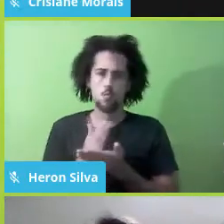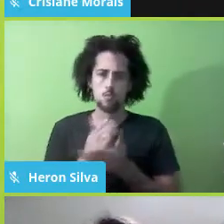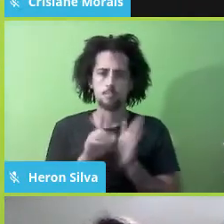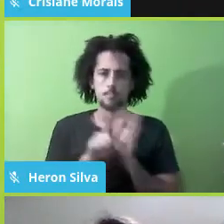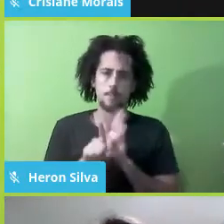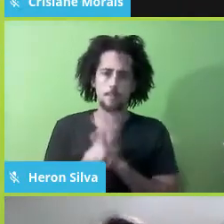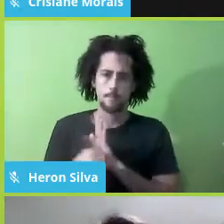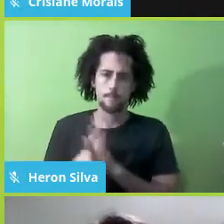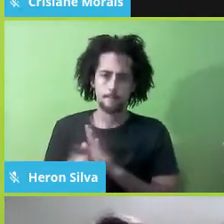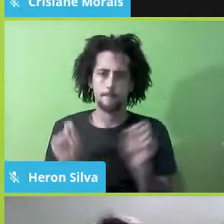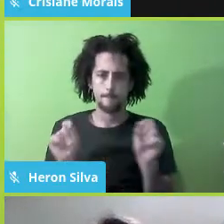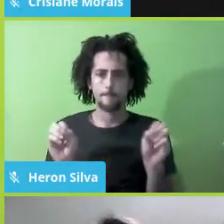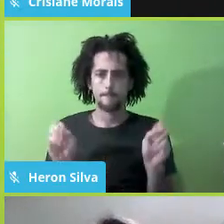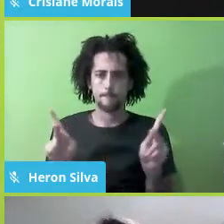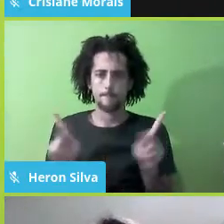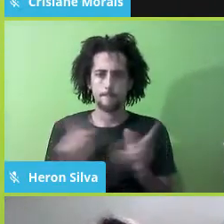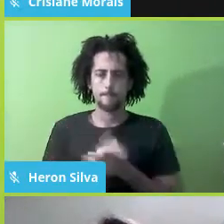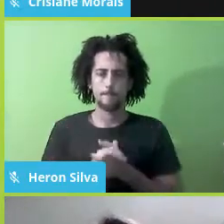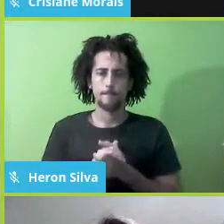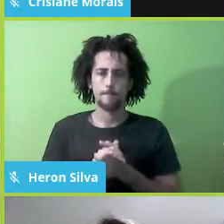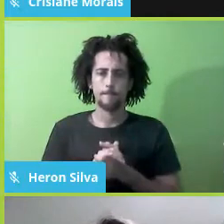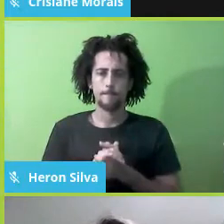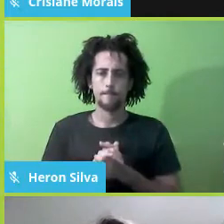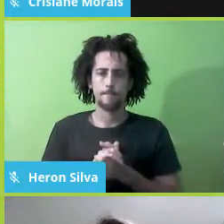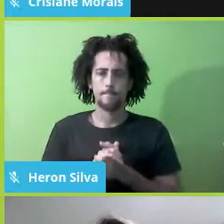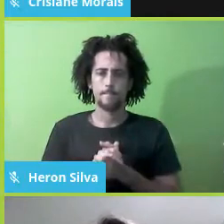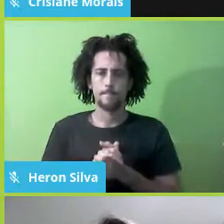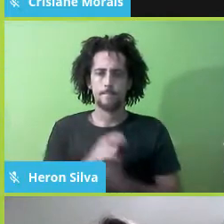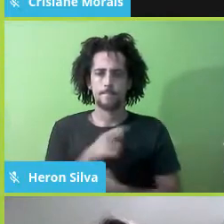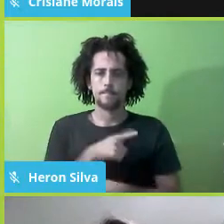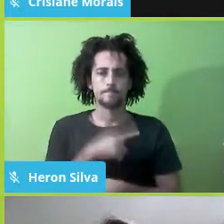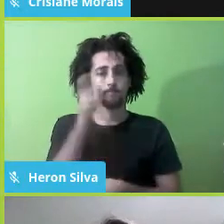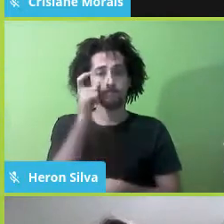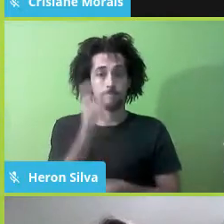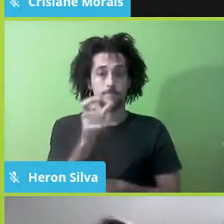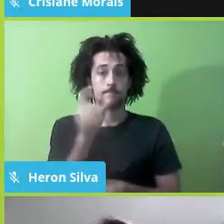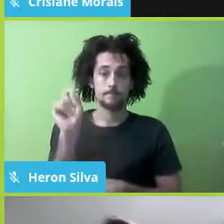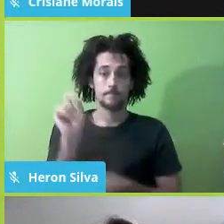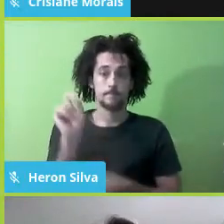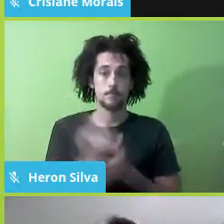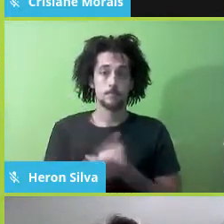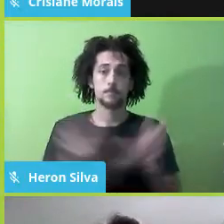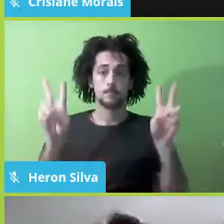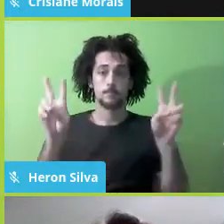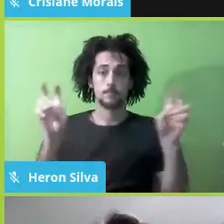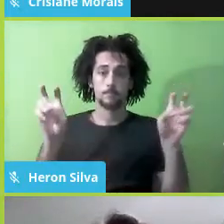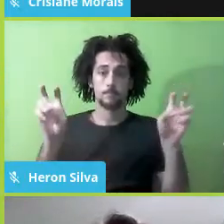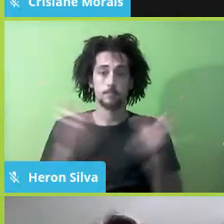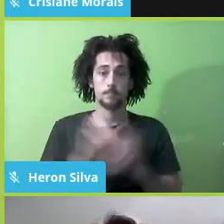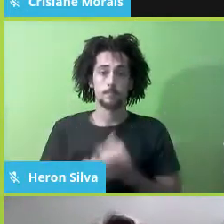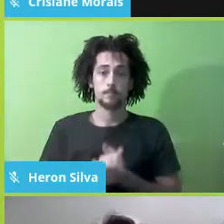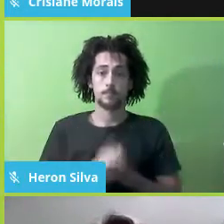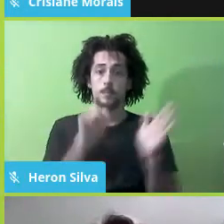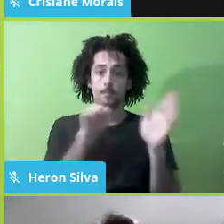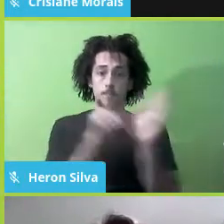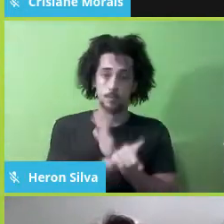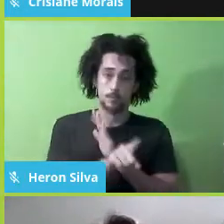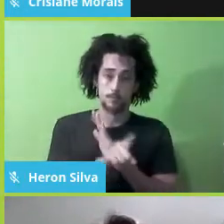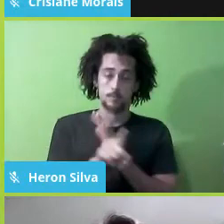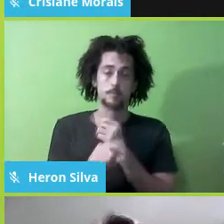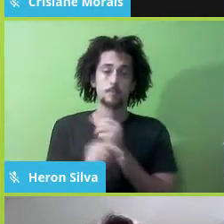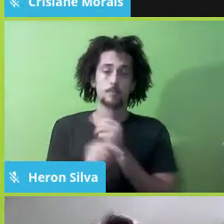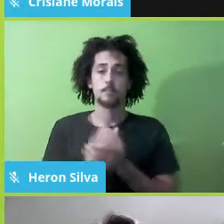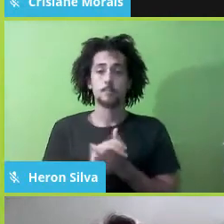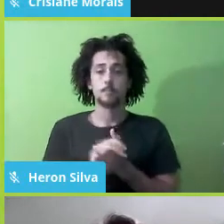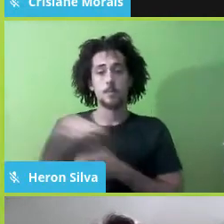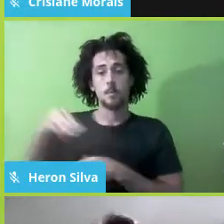muito tempo, mas tem uma que eu achei interessante que é sobre, é, a pergunta da Marcela é sobre a adequação